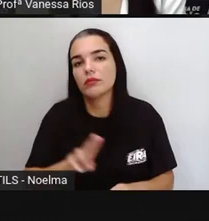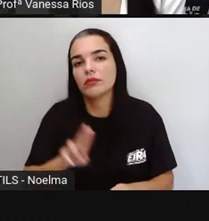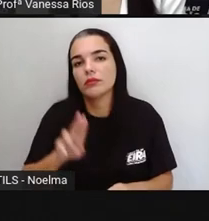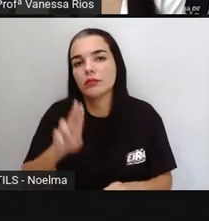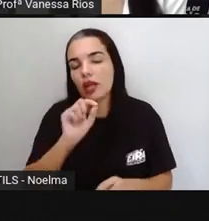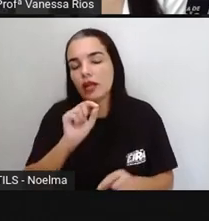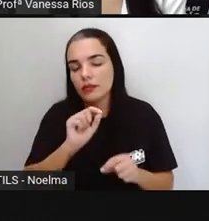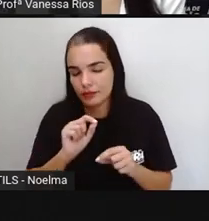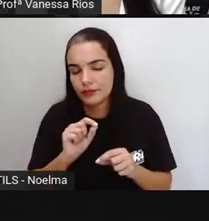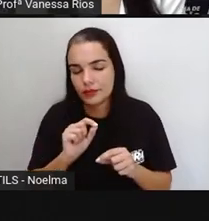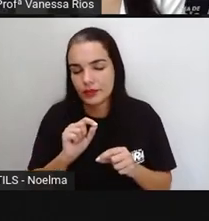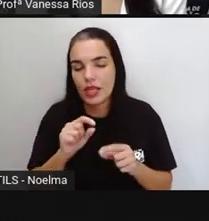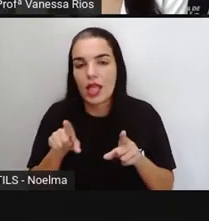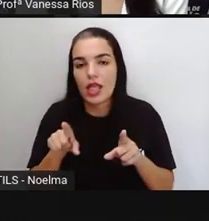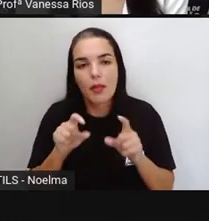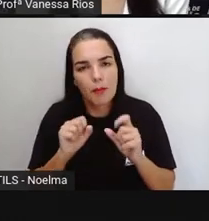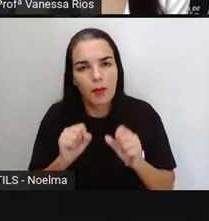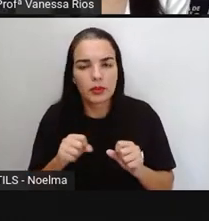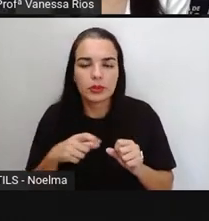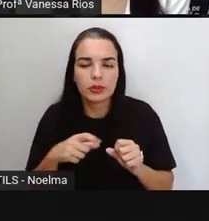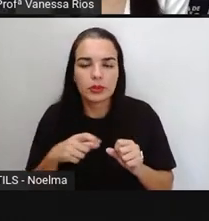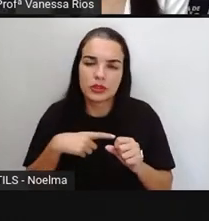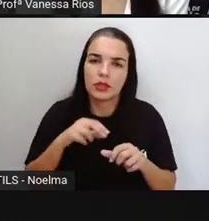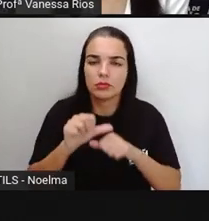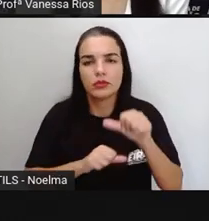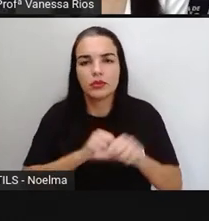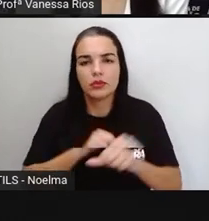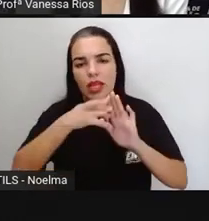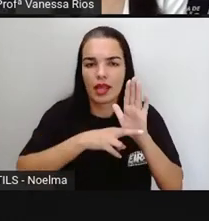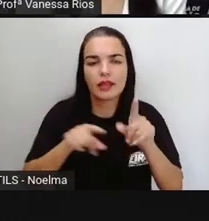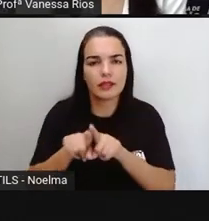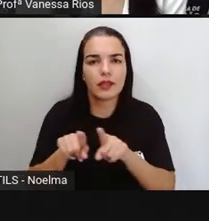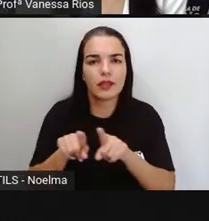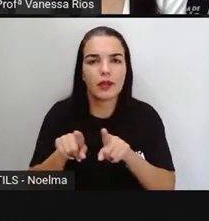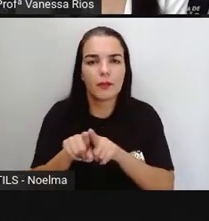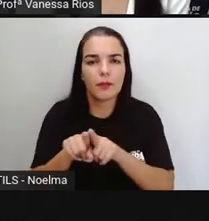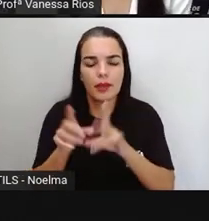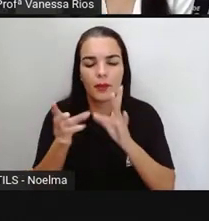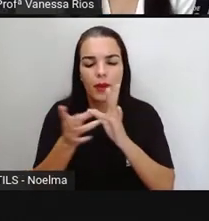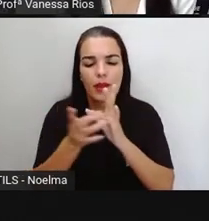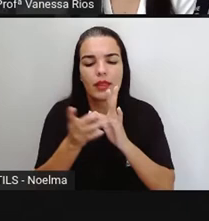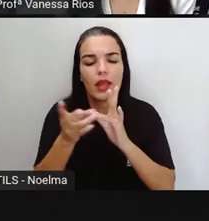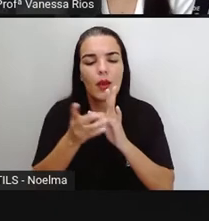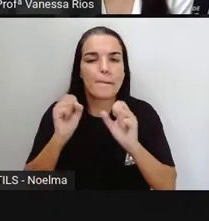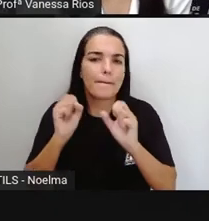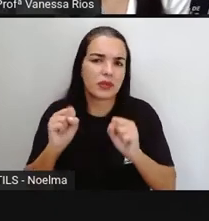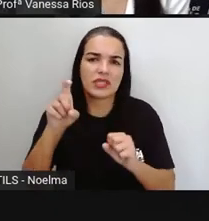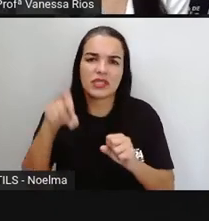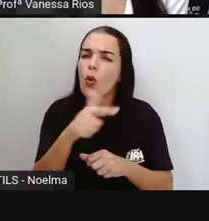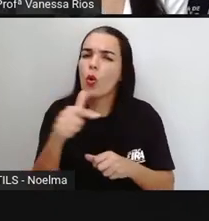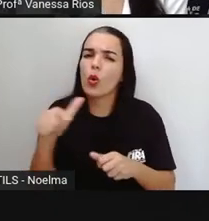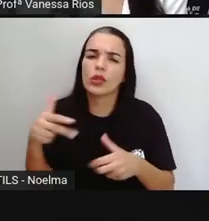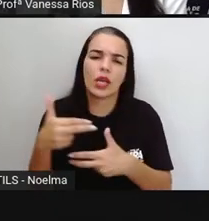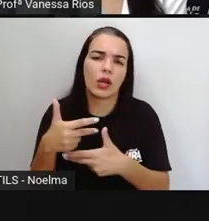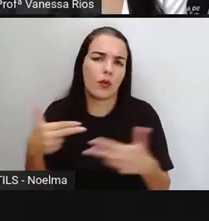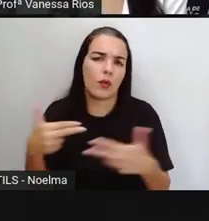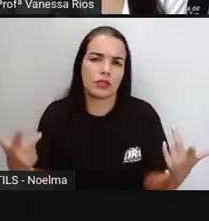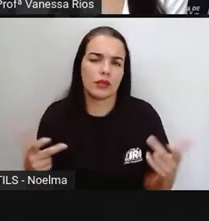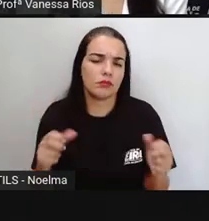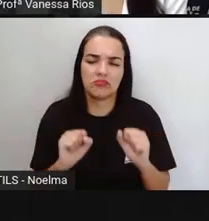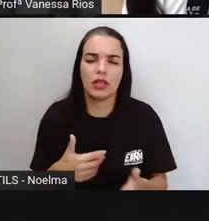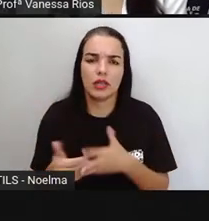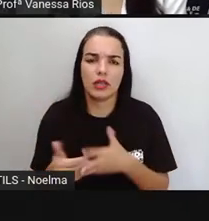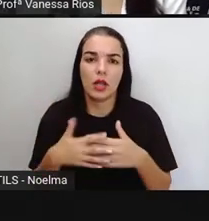e aí podem ter alterações em relação às regras e até a própria utilização do anel. Pode ser uma pedrinha, pode ser um objeto